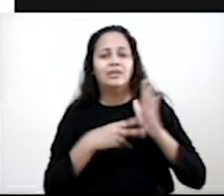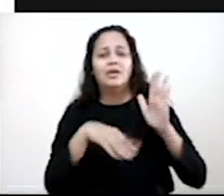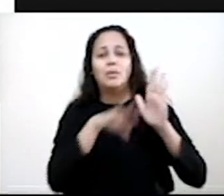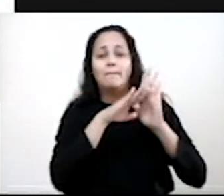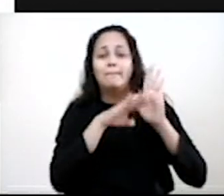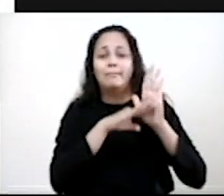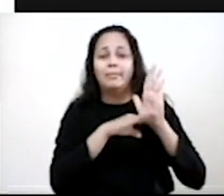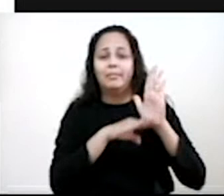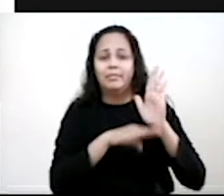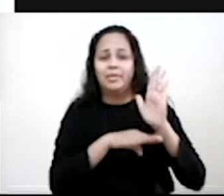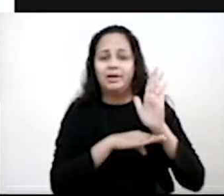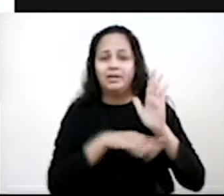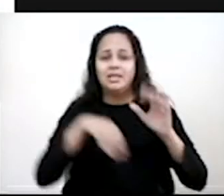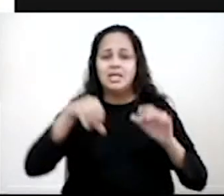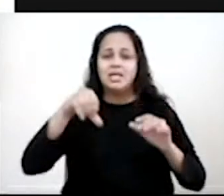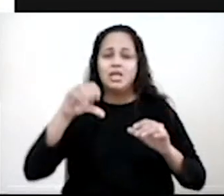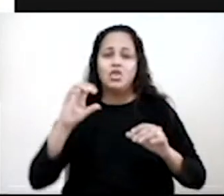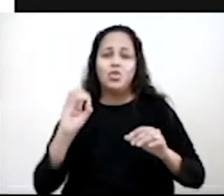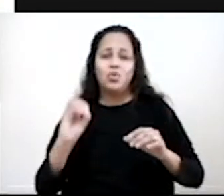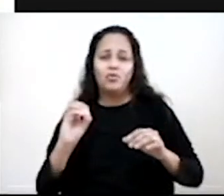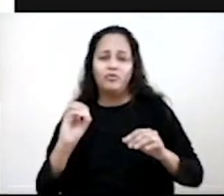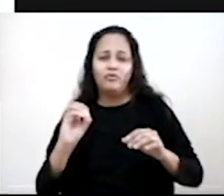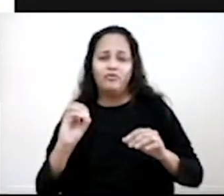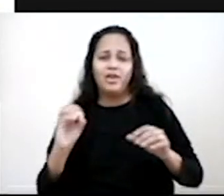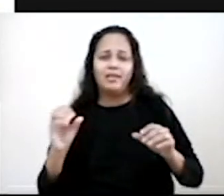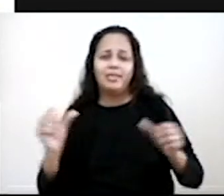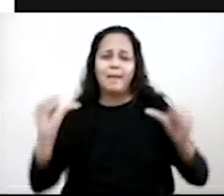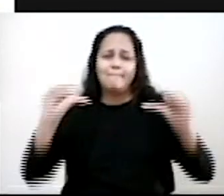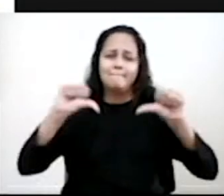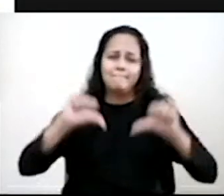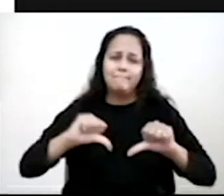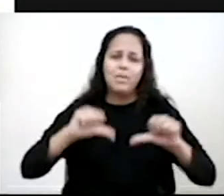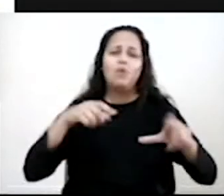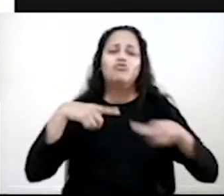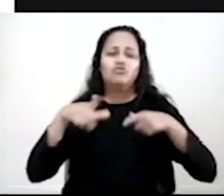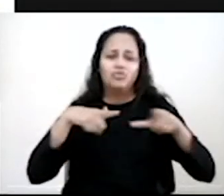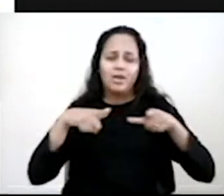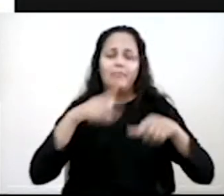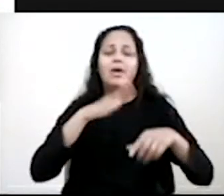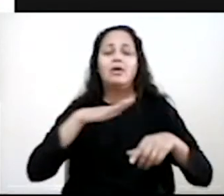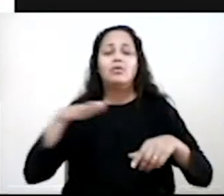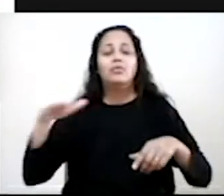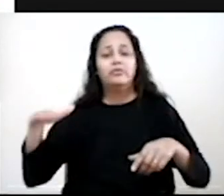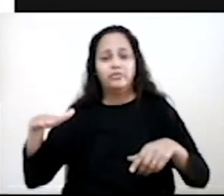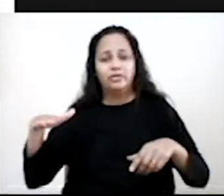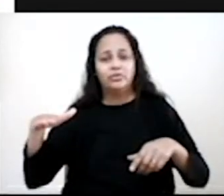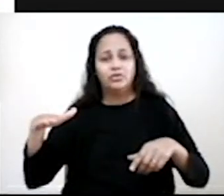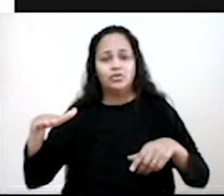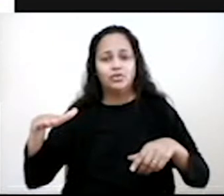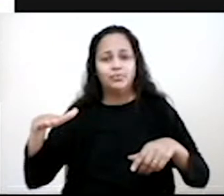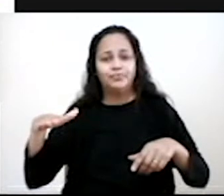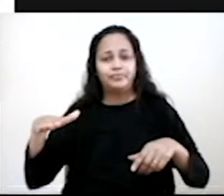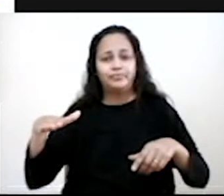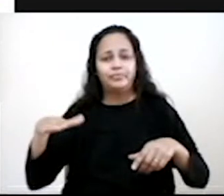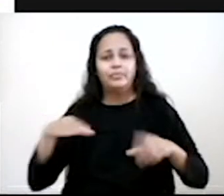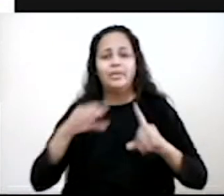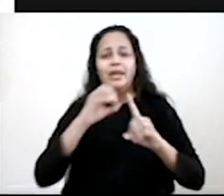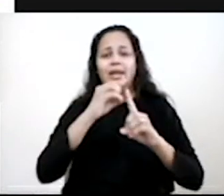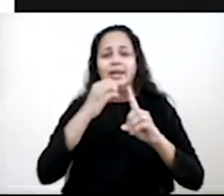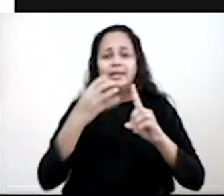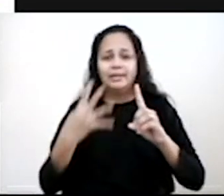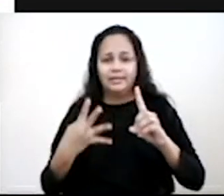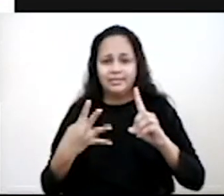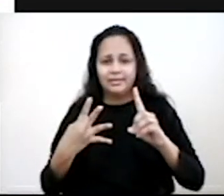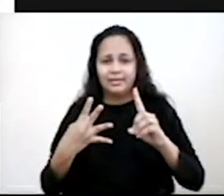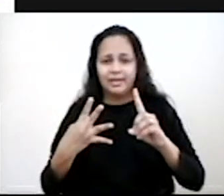Lista que classifica mais de 90 piores formas de trabalho infantil e descreve seus riscos e consequências